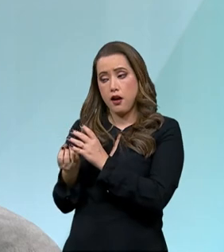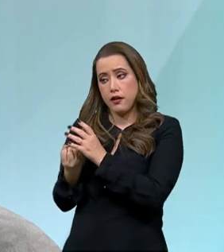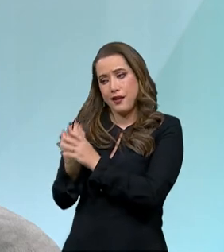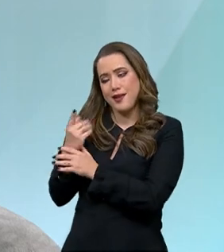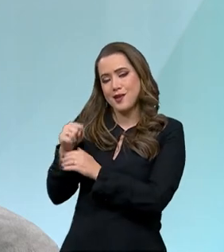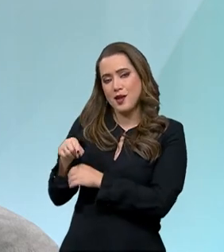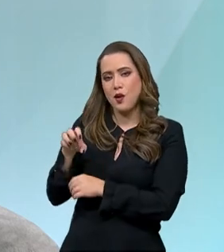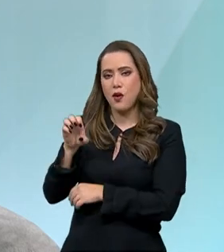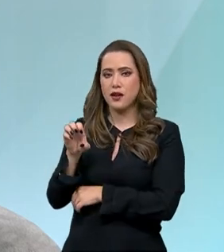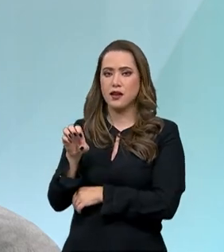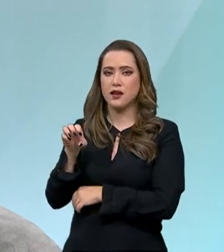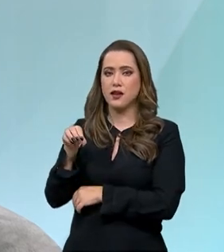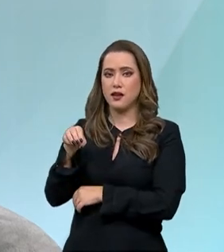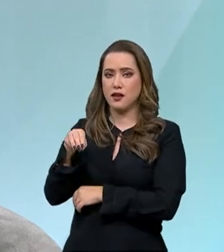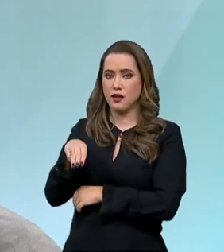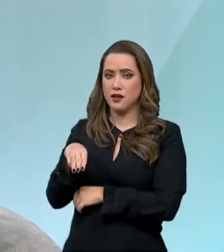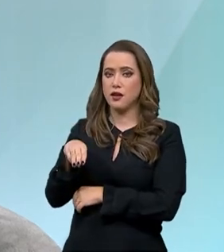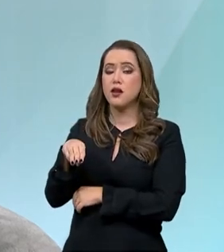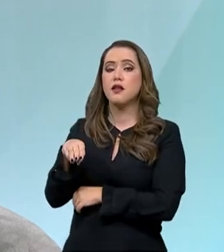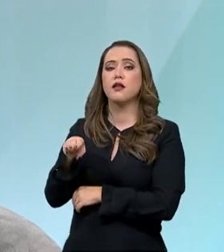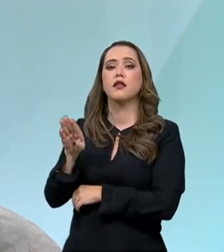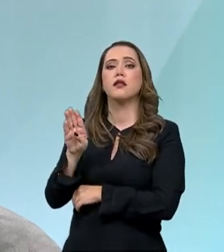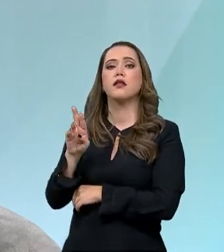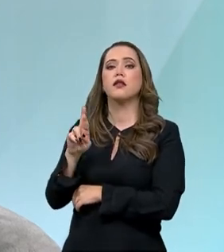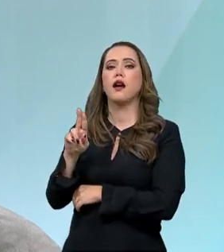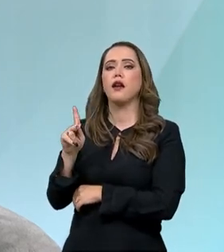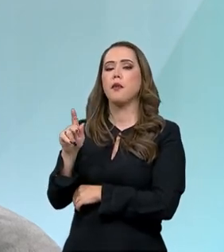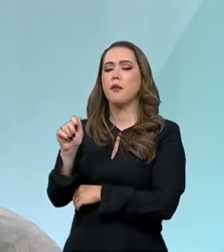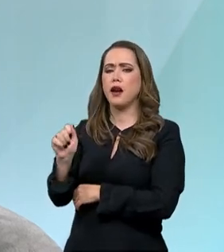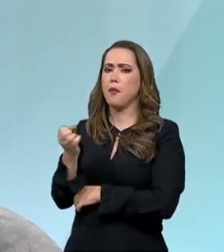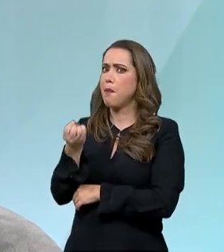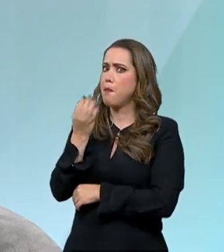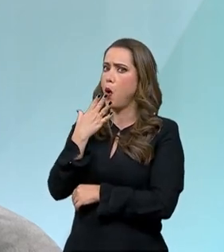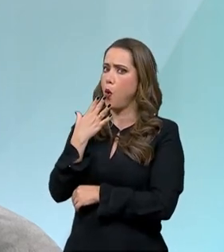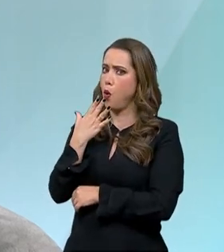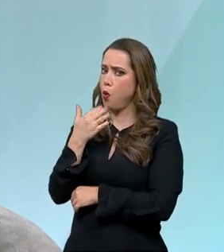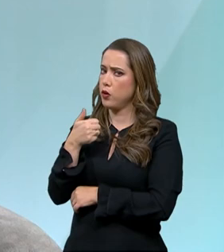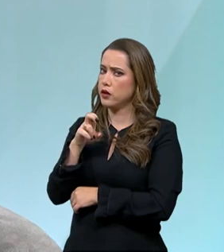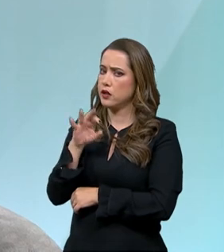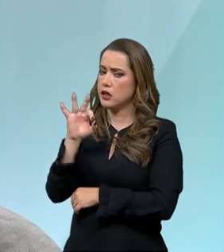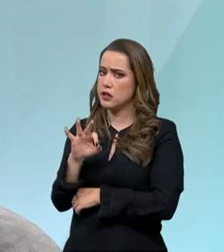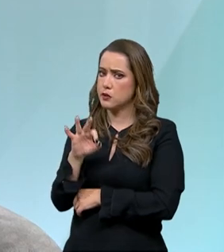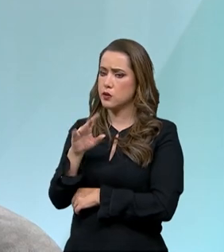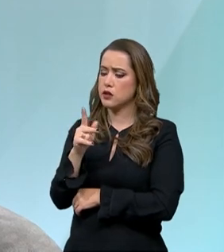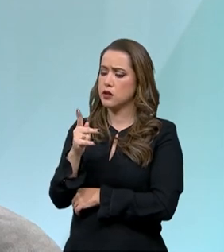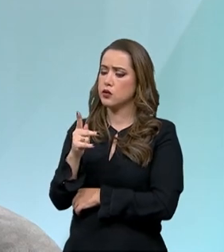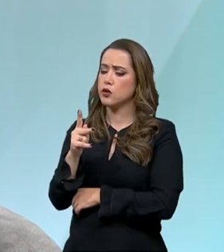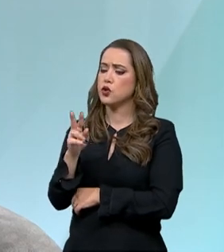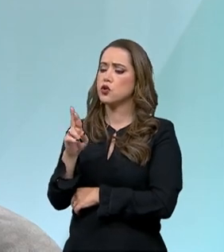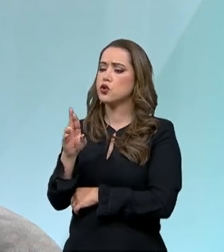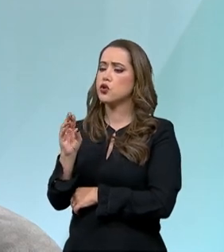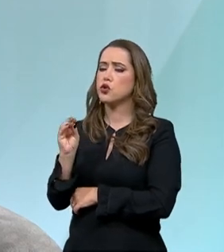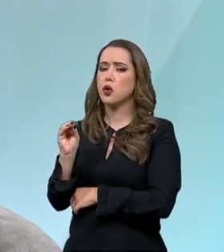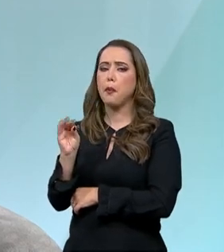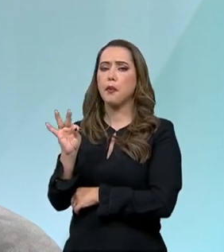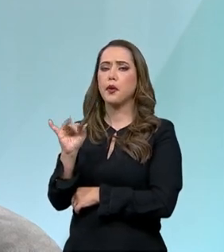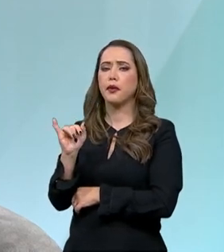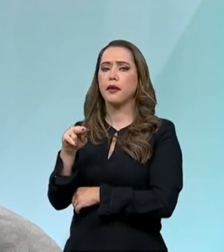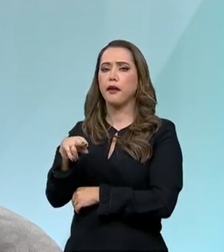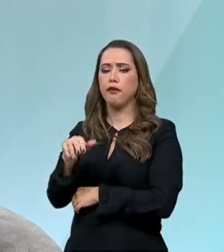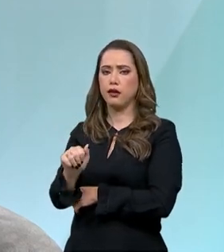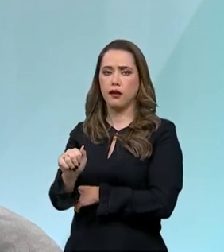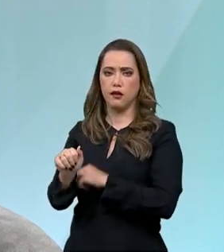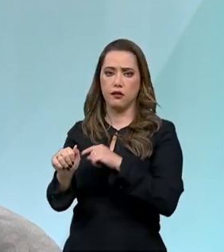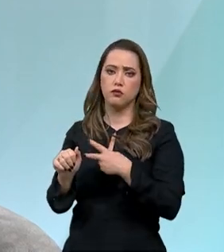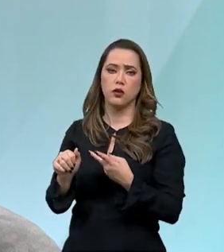trigo tropical, ele é um trigo de excelente qualidade. Ele tem aí aproximadamente 15% de proteína, o que faz com que ele seja